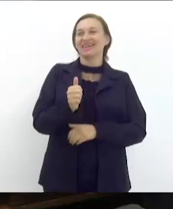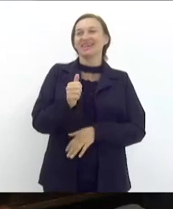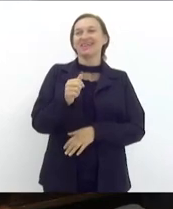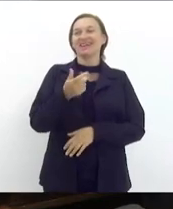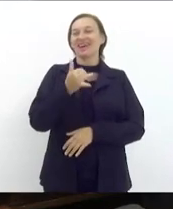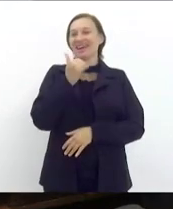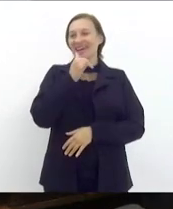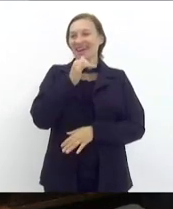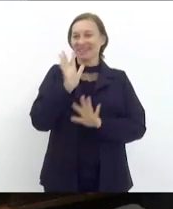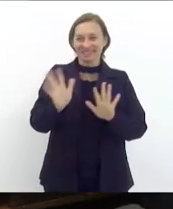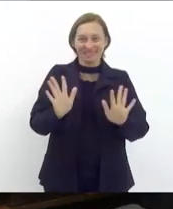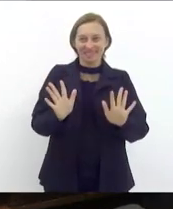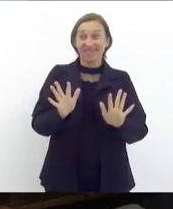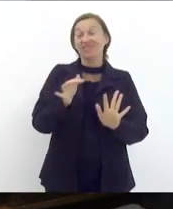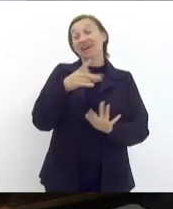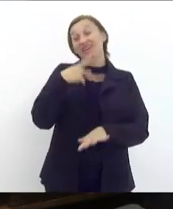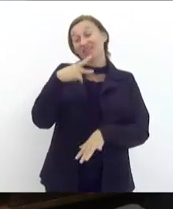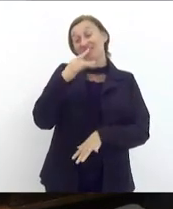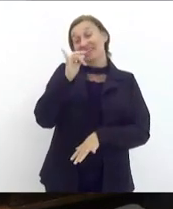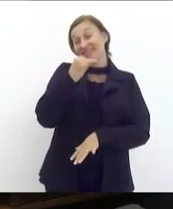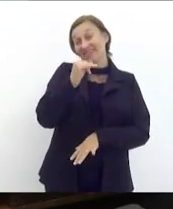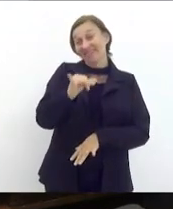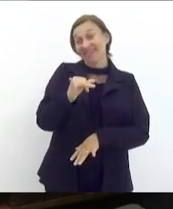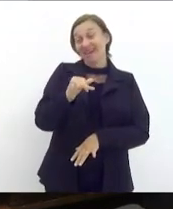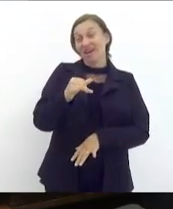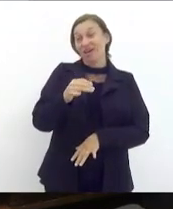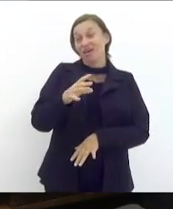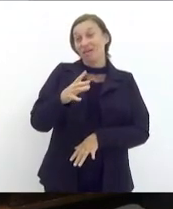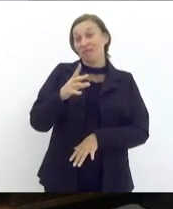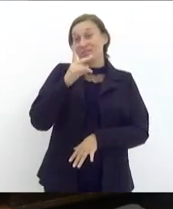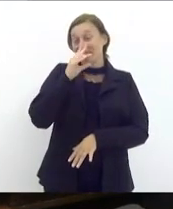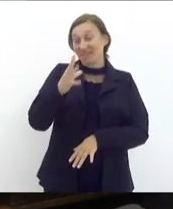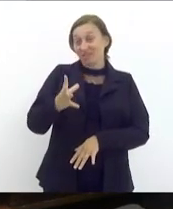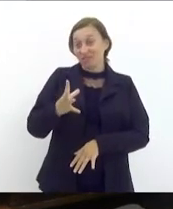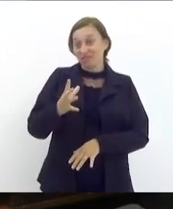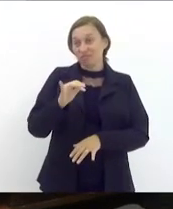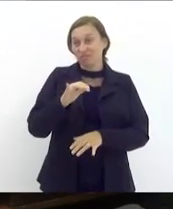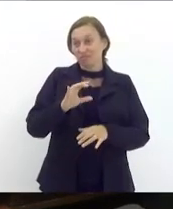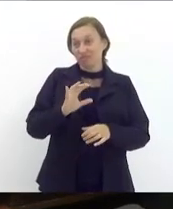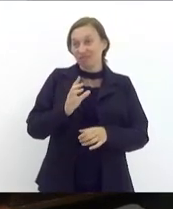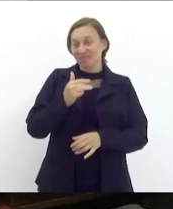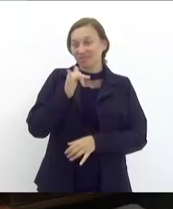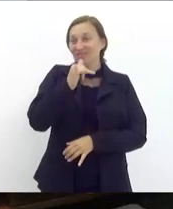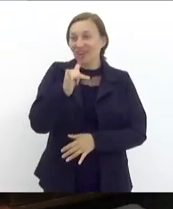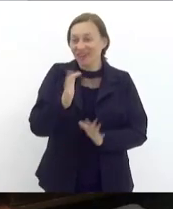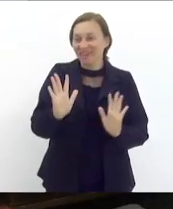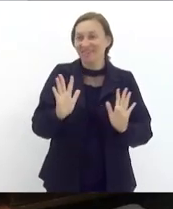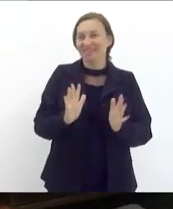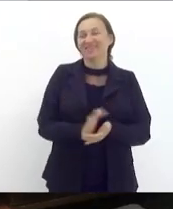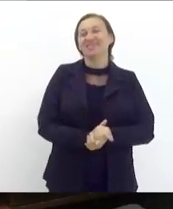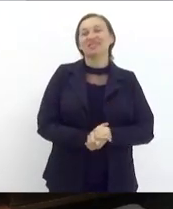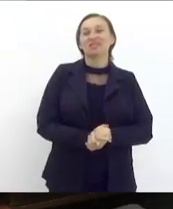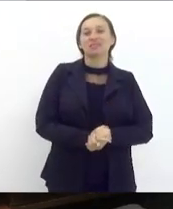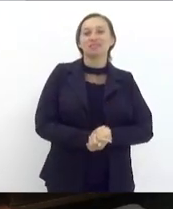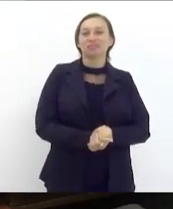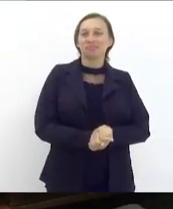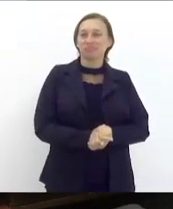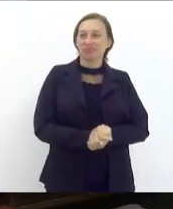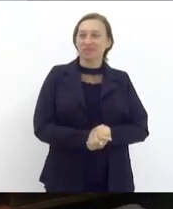duplo. Já que a gente está falando de eletricidade, pareceu um choque, né, deputado Mink? Vossa Excelência, pergunte, a parte é o seguinte,